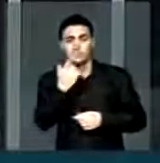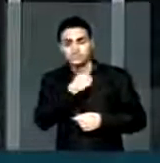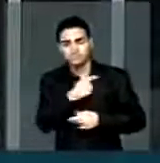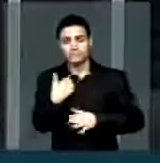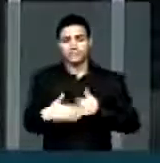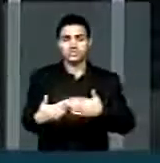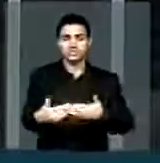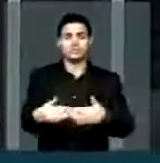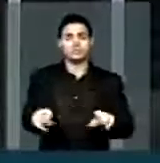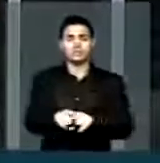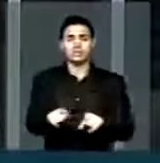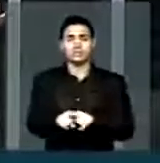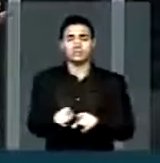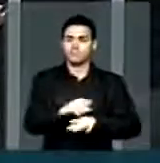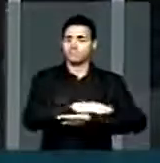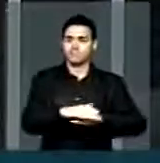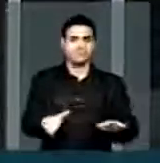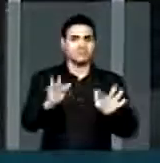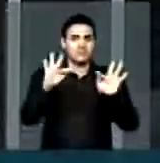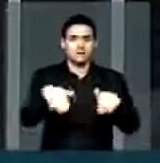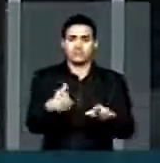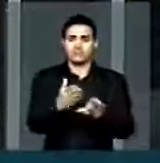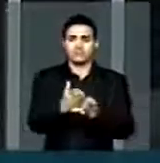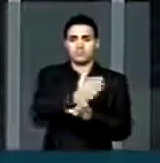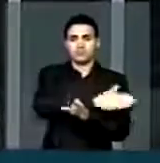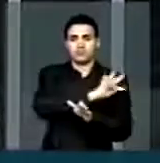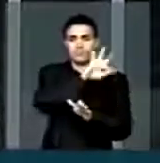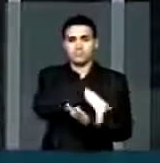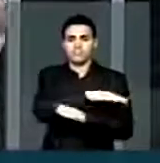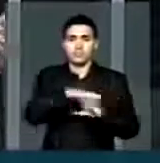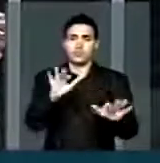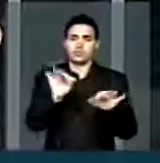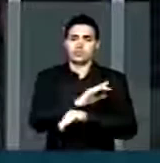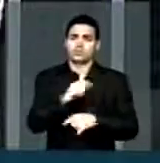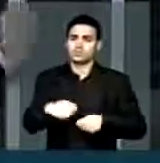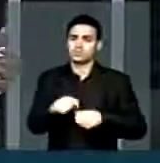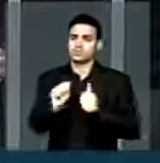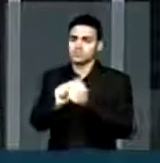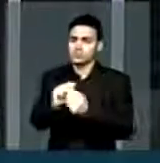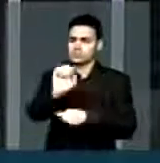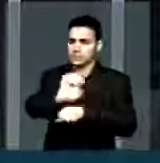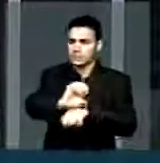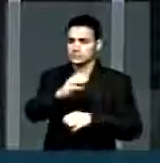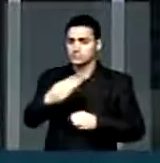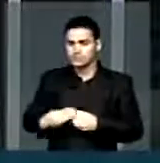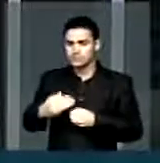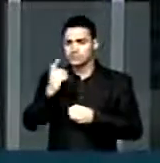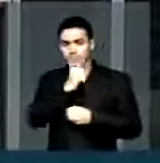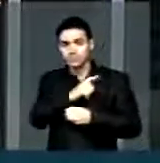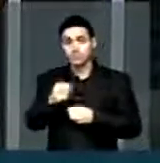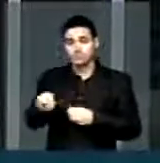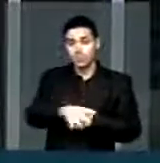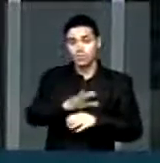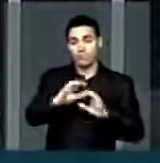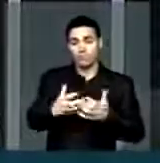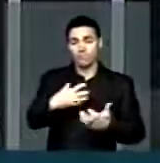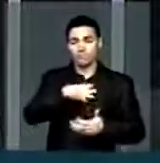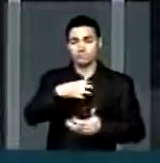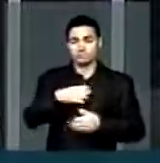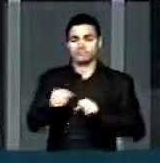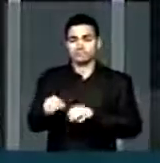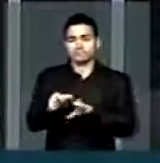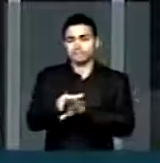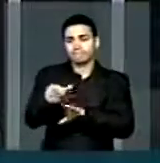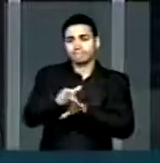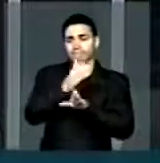avançar e superar essa etapa. Para que a gente possa chegar junto aos estados e municípios com um novo formato que oriente